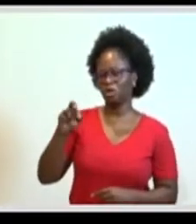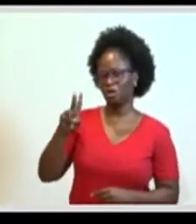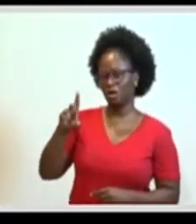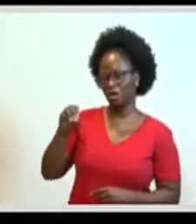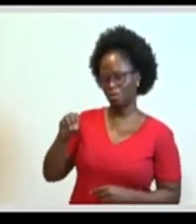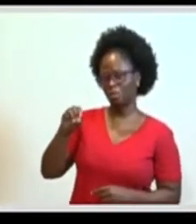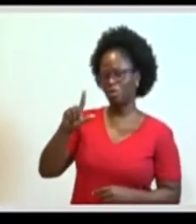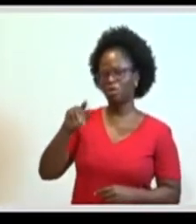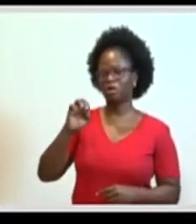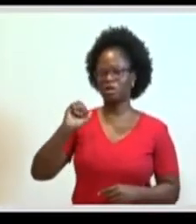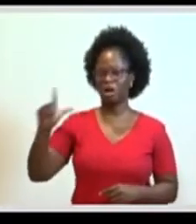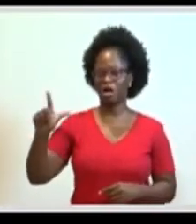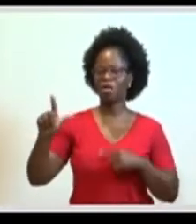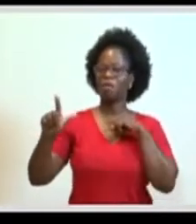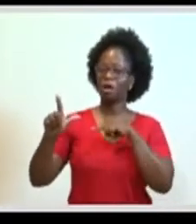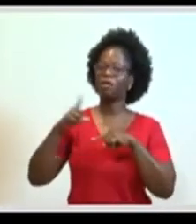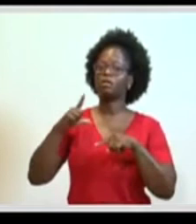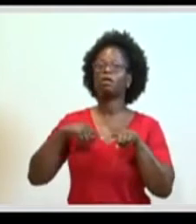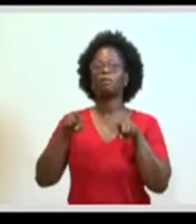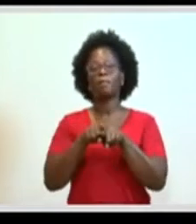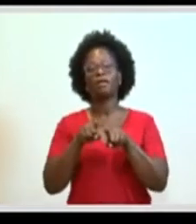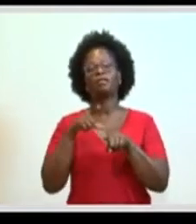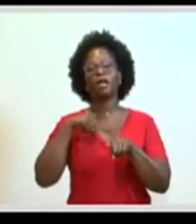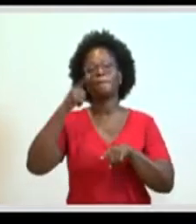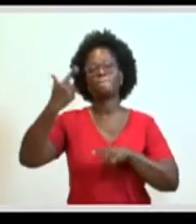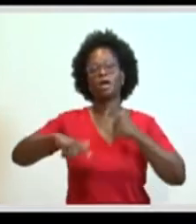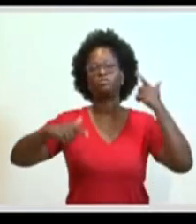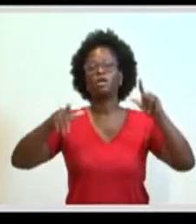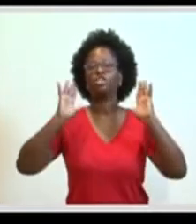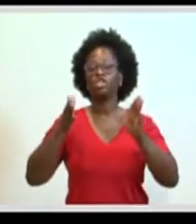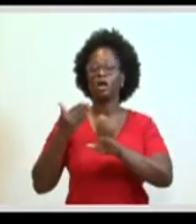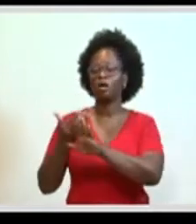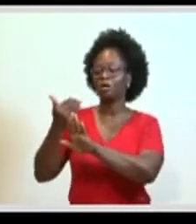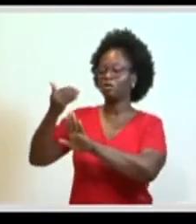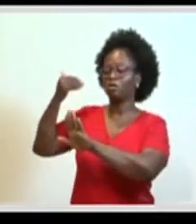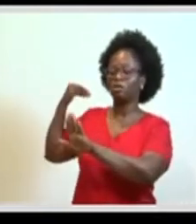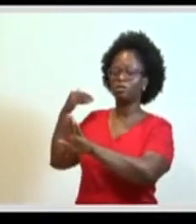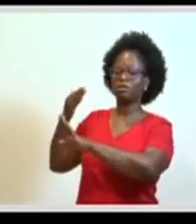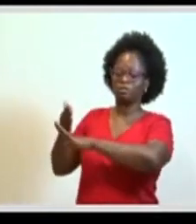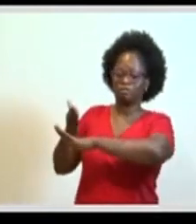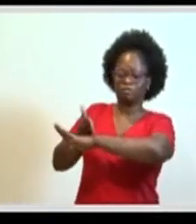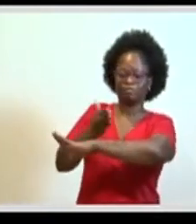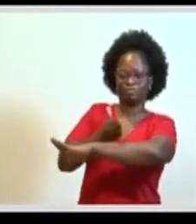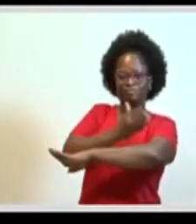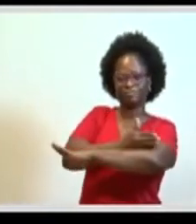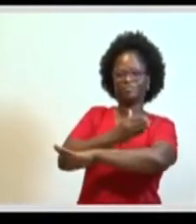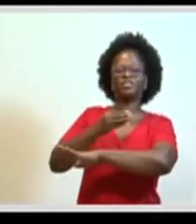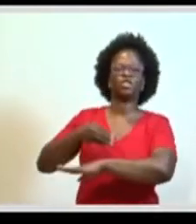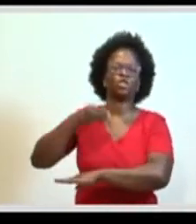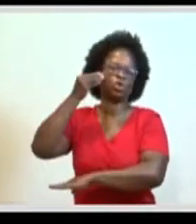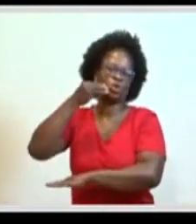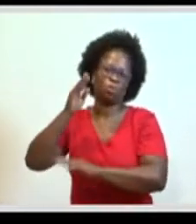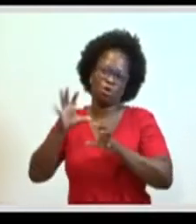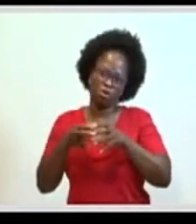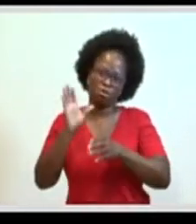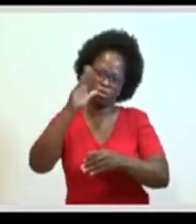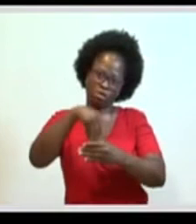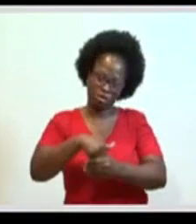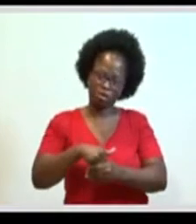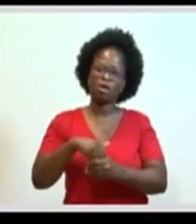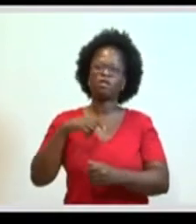e tem integrantes que já participaram de experiência anterior, de comissão eleitoral,